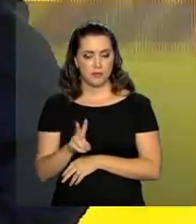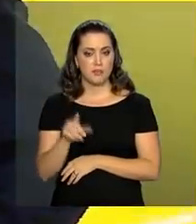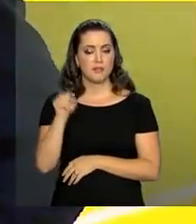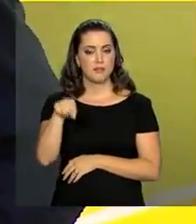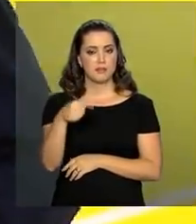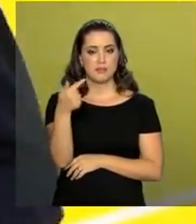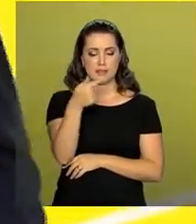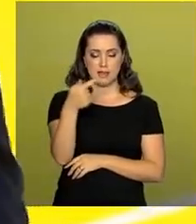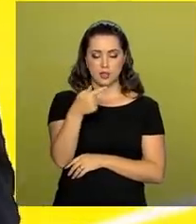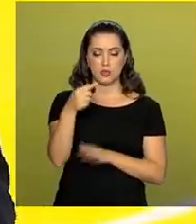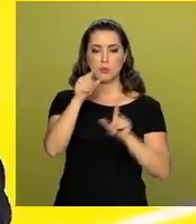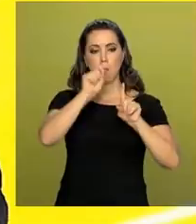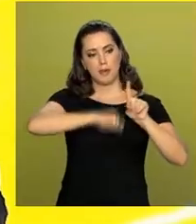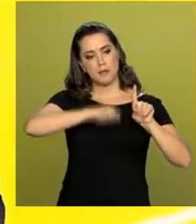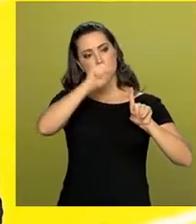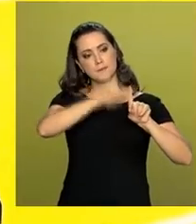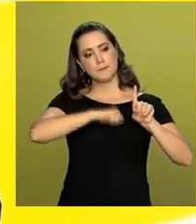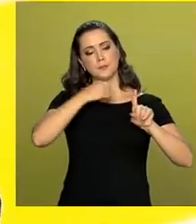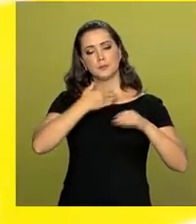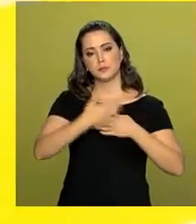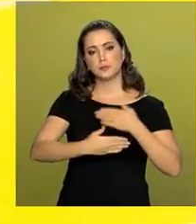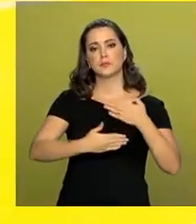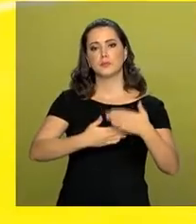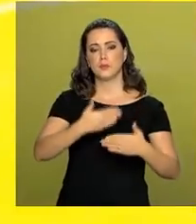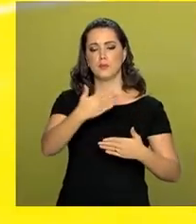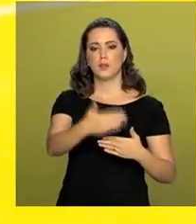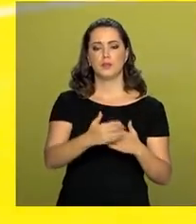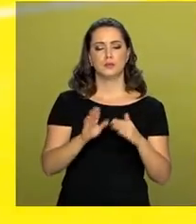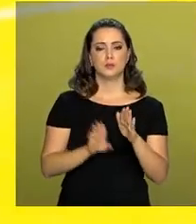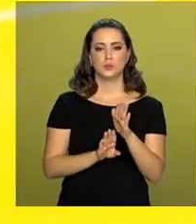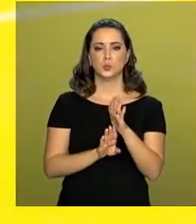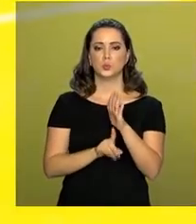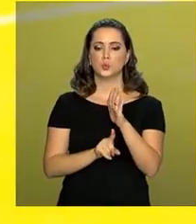ano, aumentando,